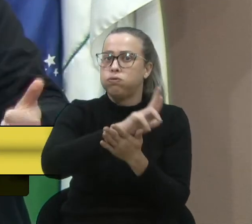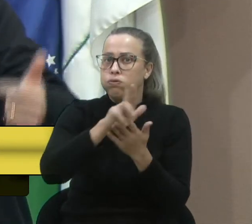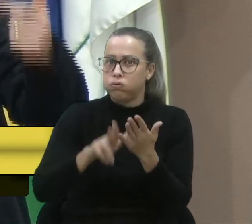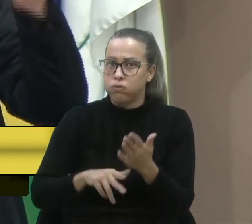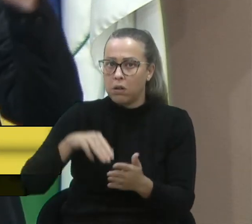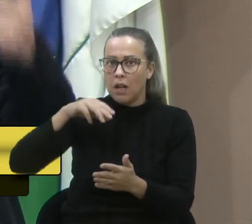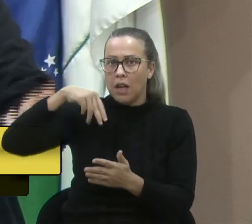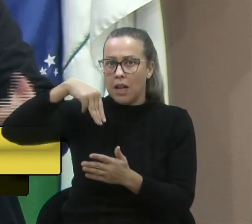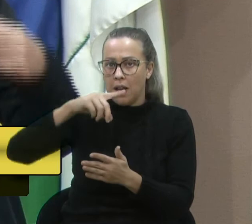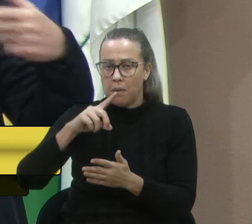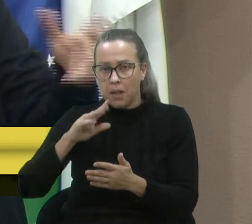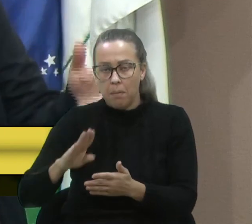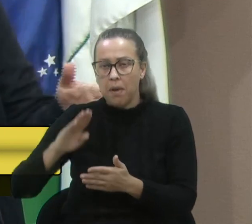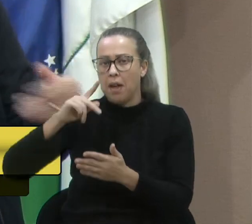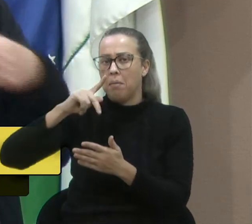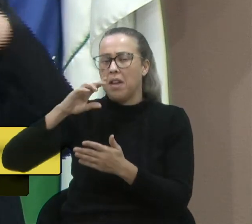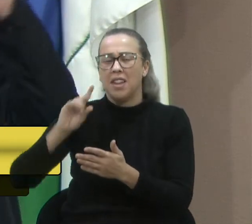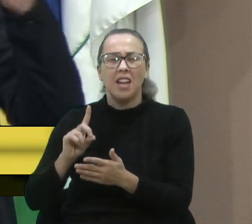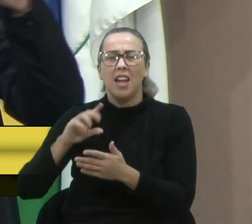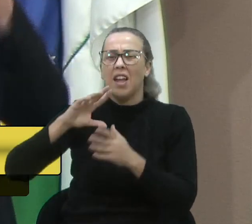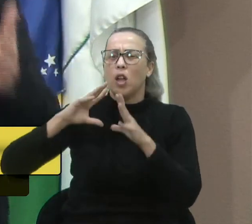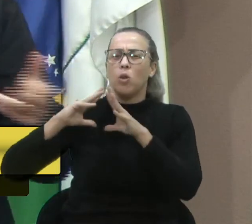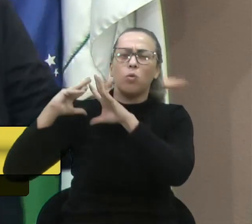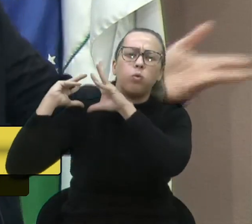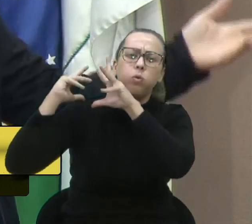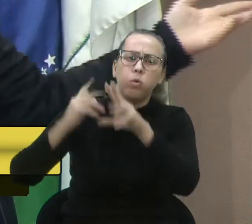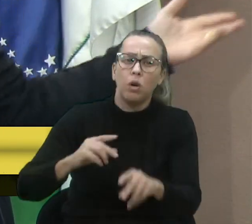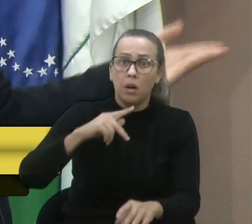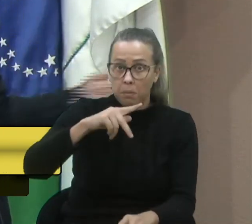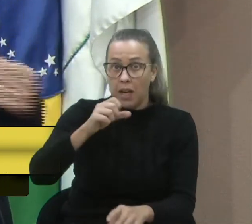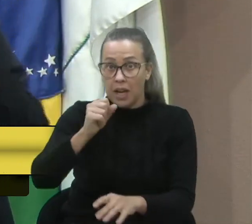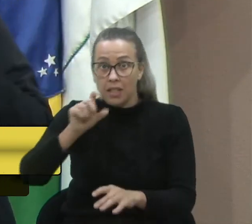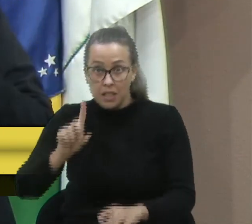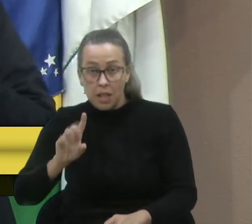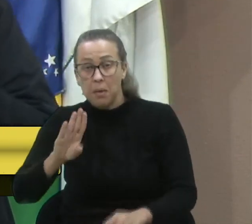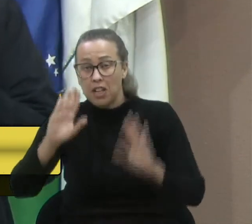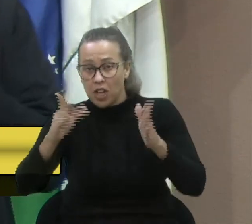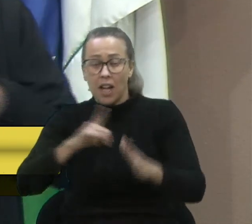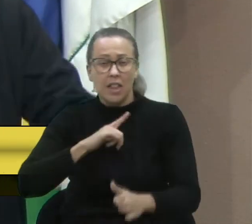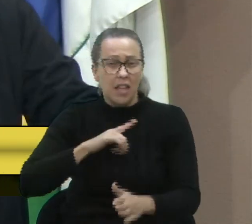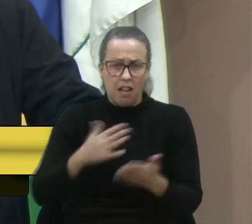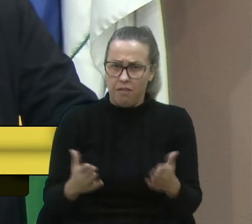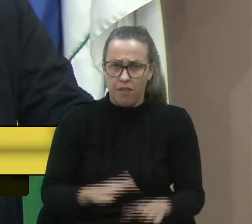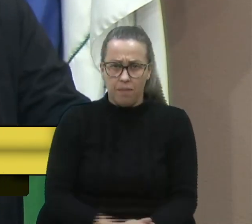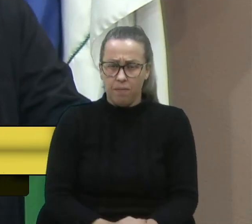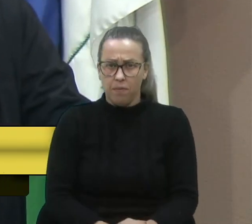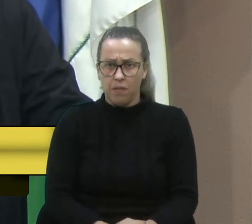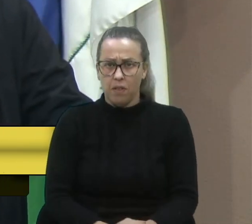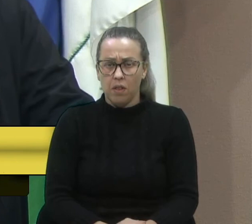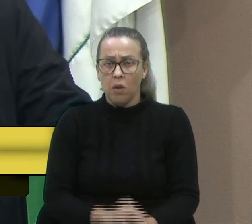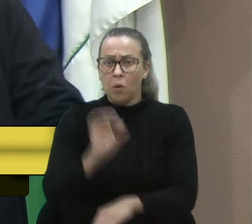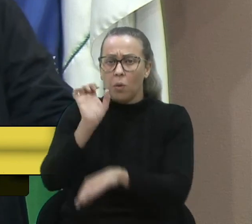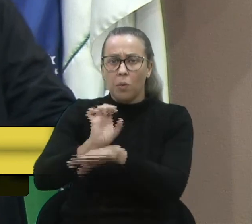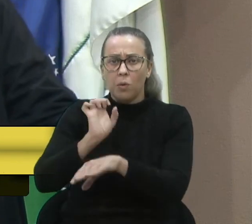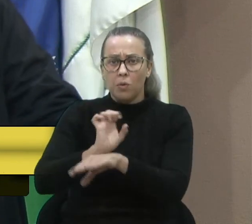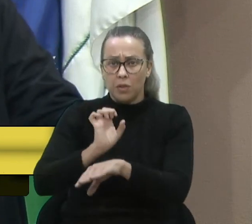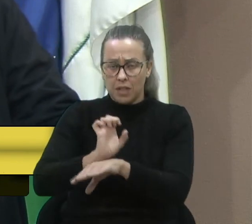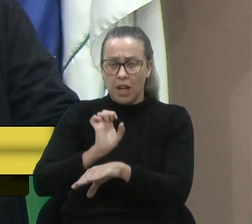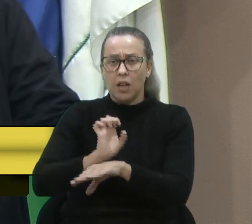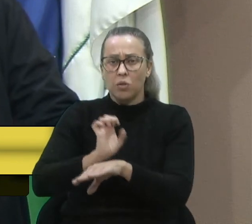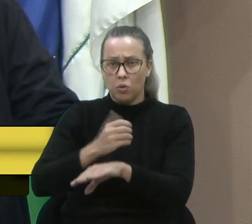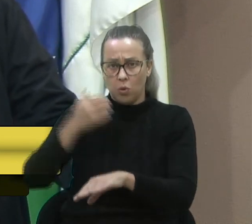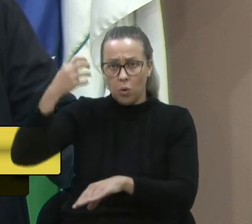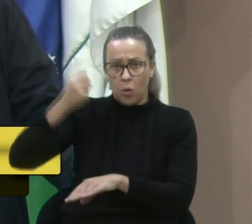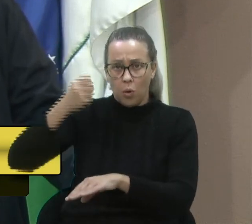MDB, PT, entre outros partidos, PSDB próprio também já teve. Então, o Estado recebeu, o